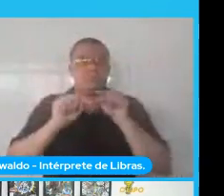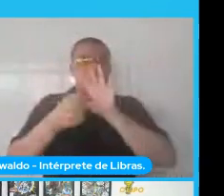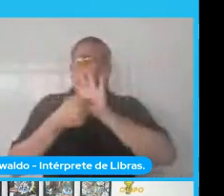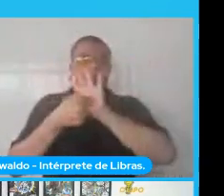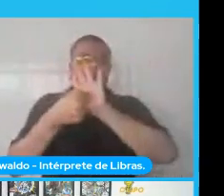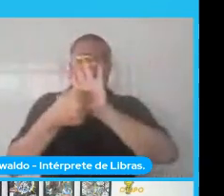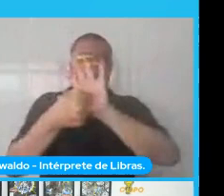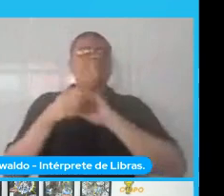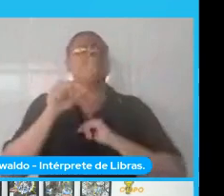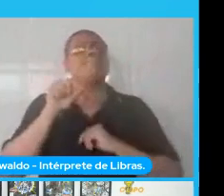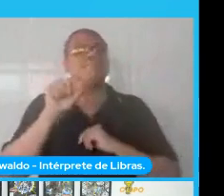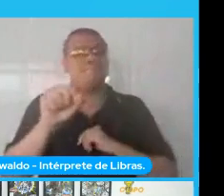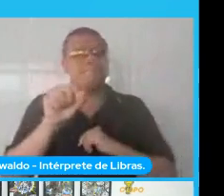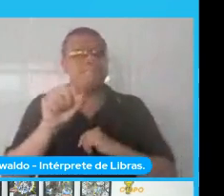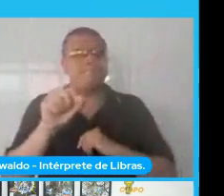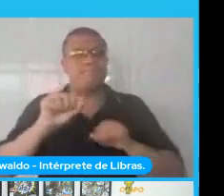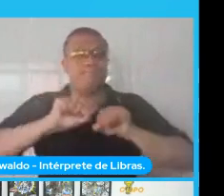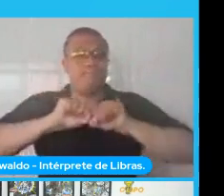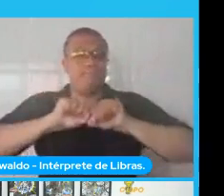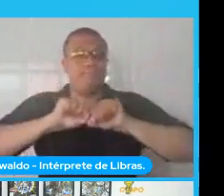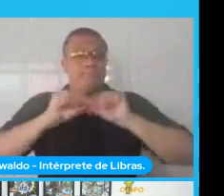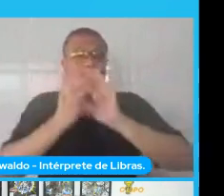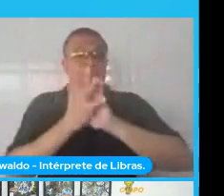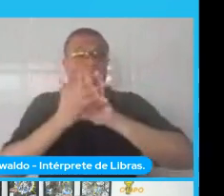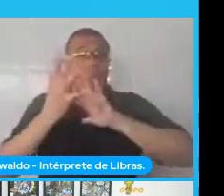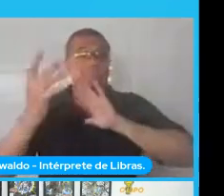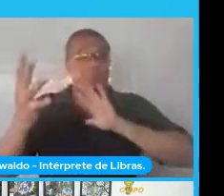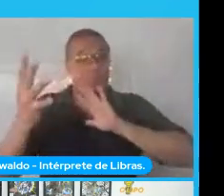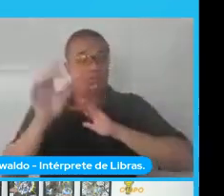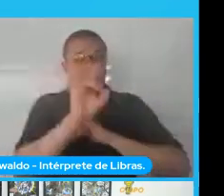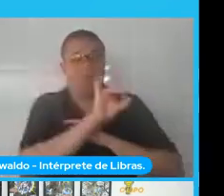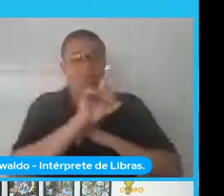por o brilho emitido por cada pixel.